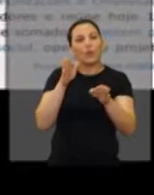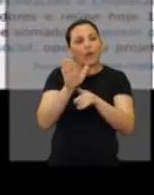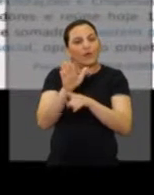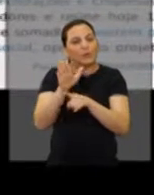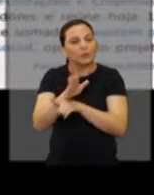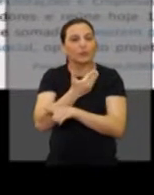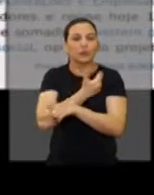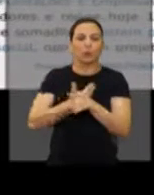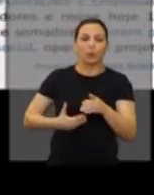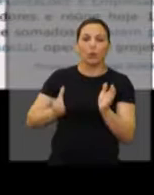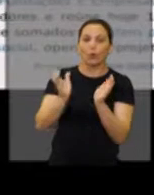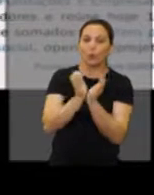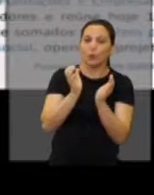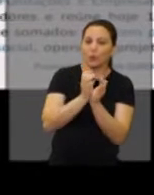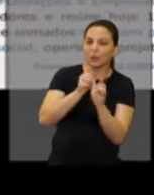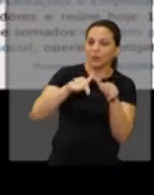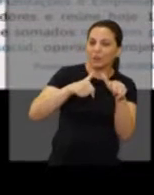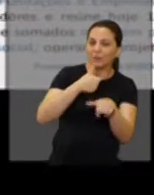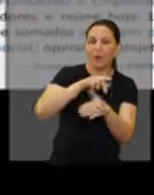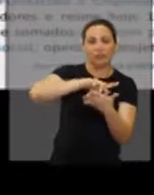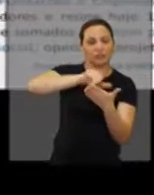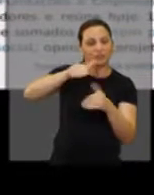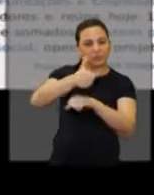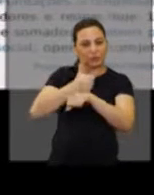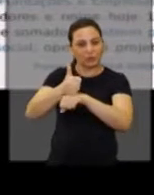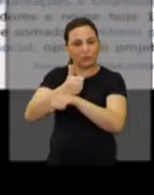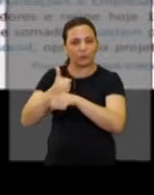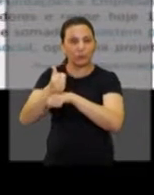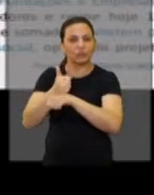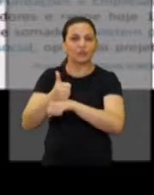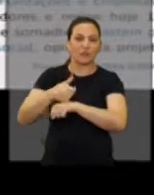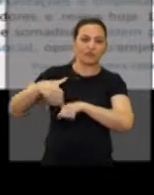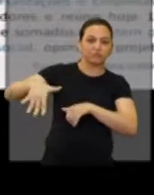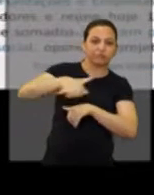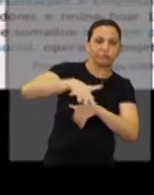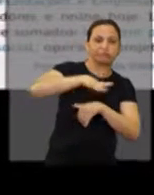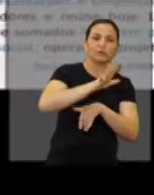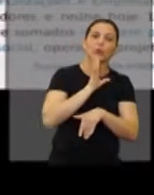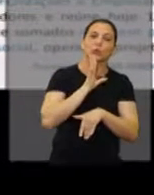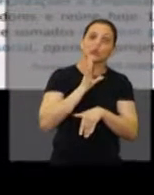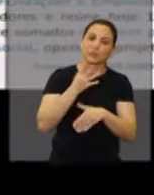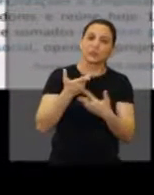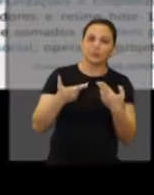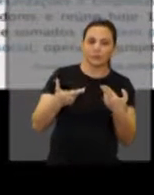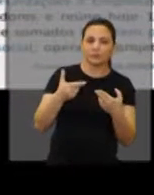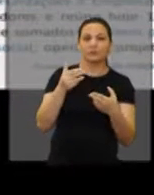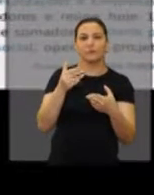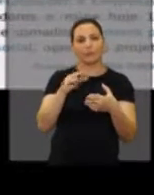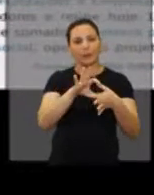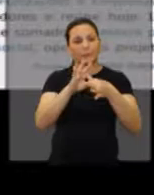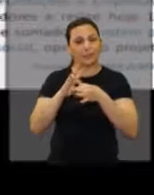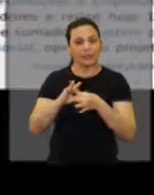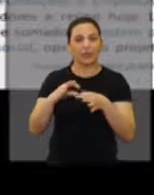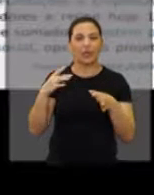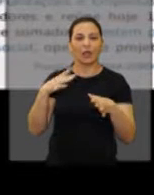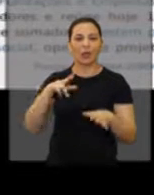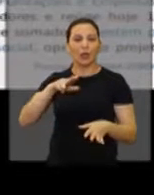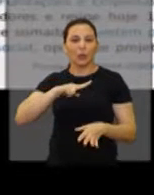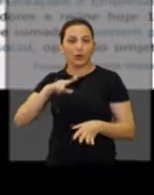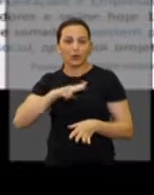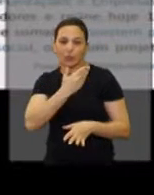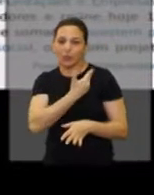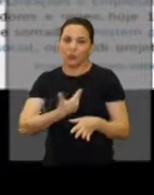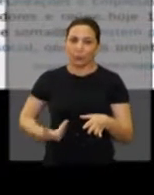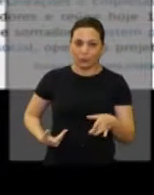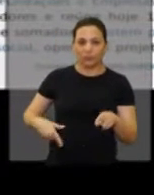público, compor uma equipe de trabalho multidisciplinar, envolvendo todas as áreas do conhecimento correlatos, parcerias públicas e privadas.